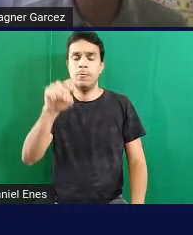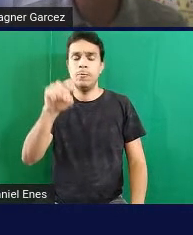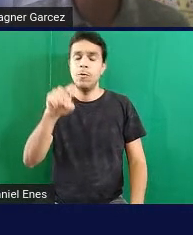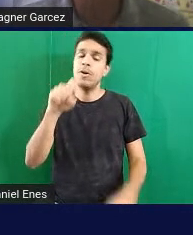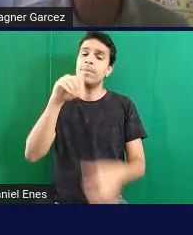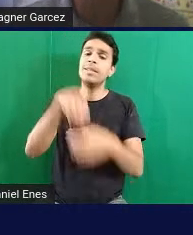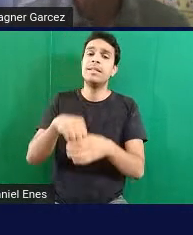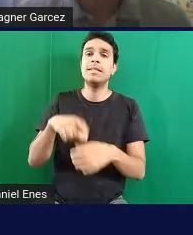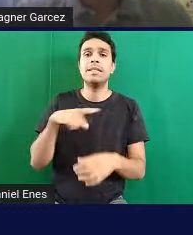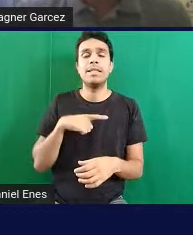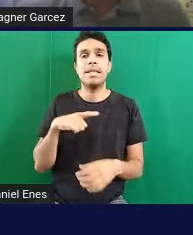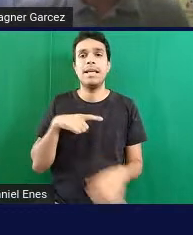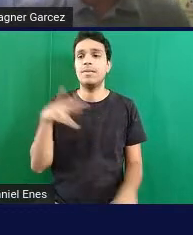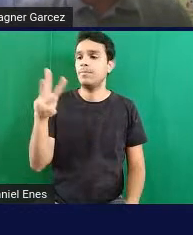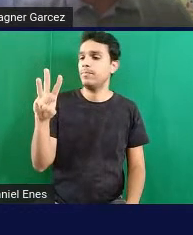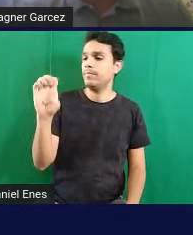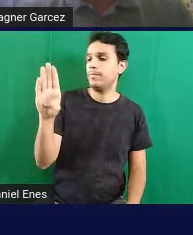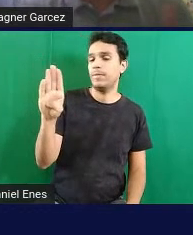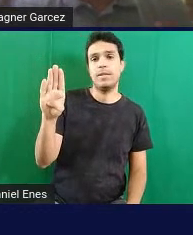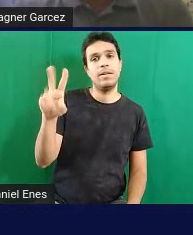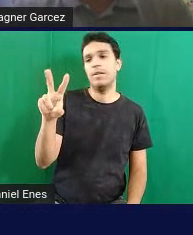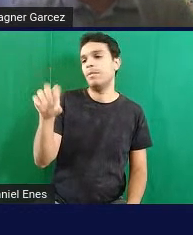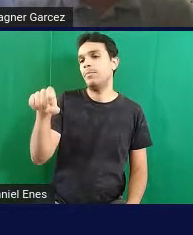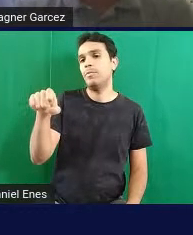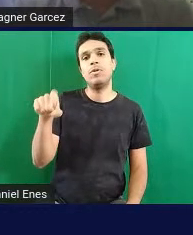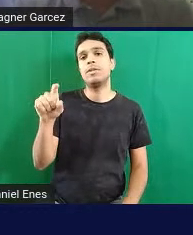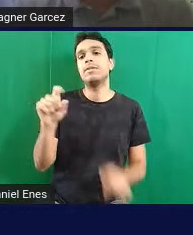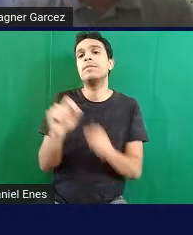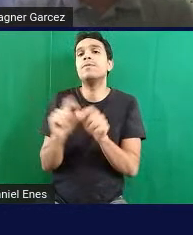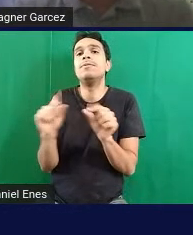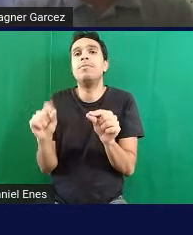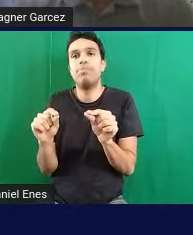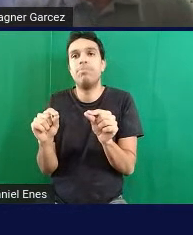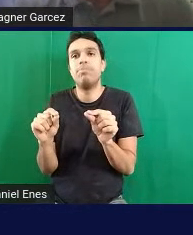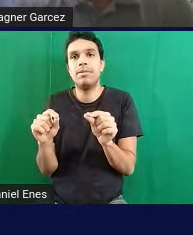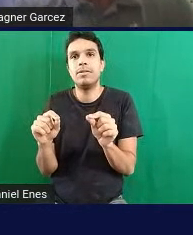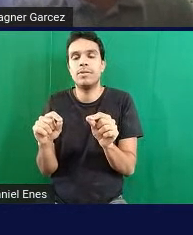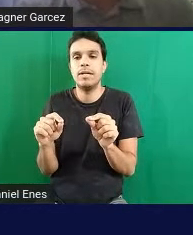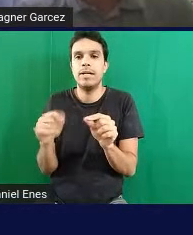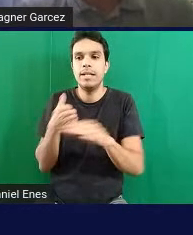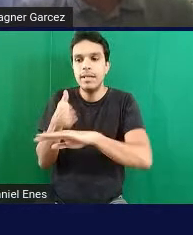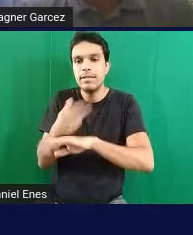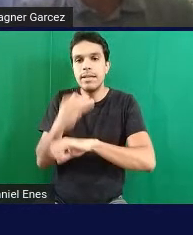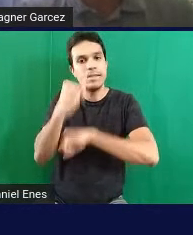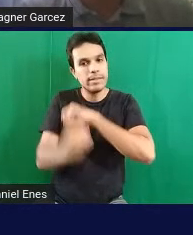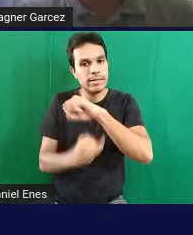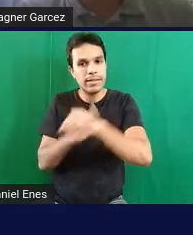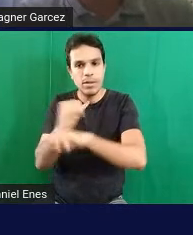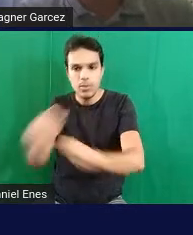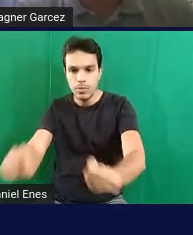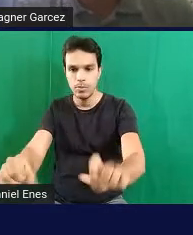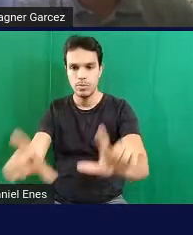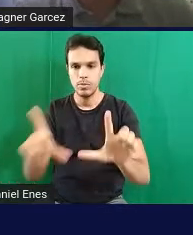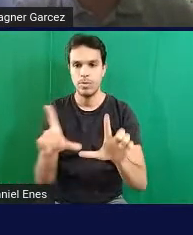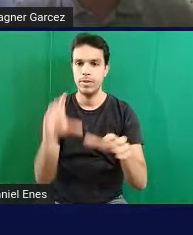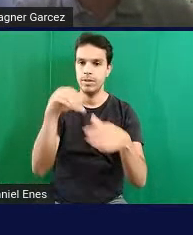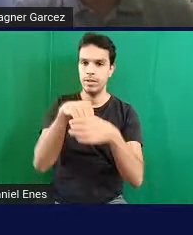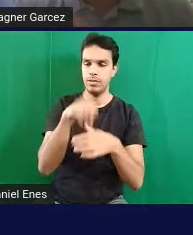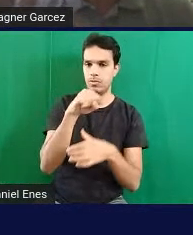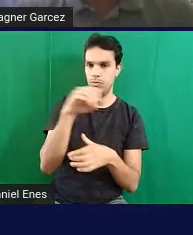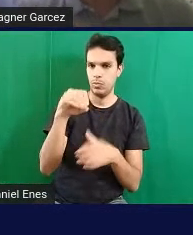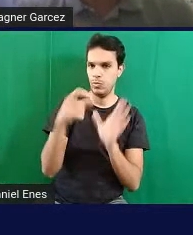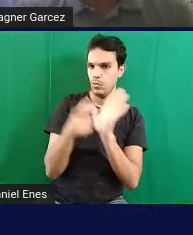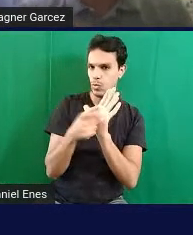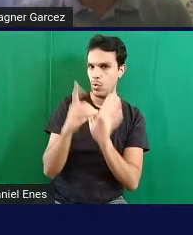chamada WebVox. Então, o que ela faz? Ela carrega a página da internet, traz essa página para dentro do ambiente do Dogevox